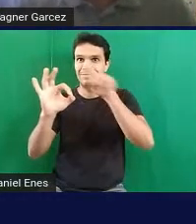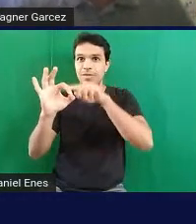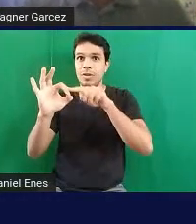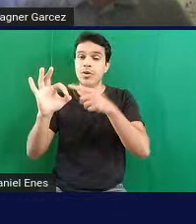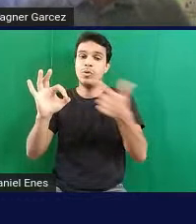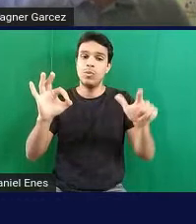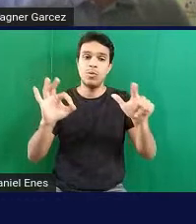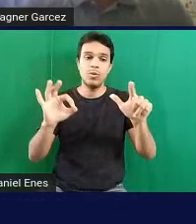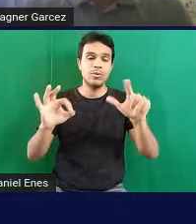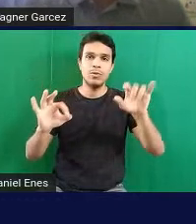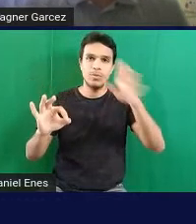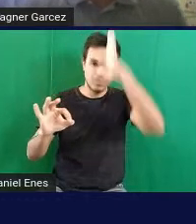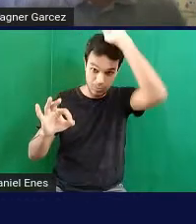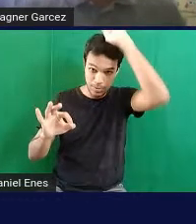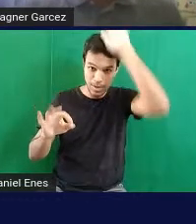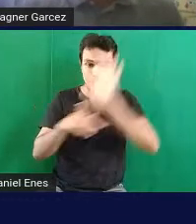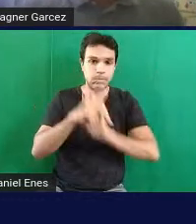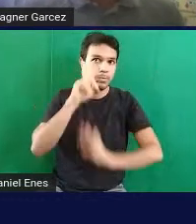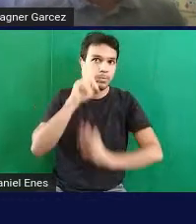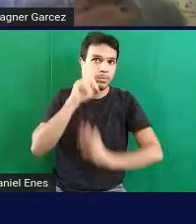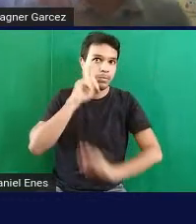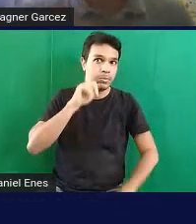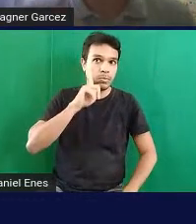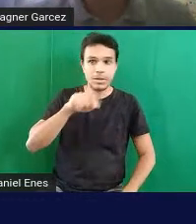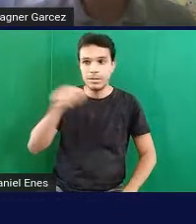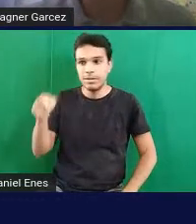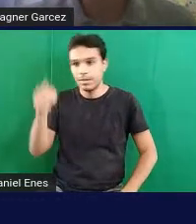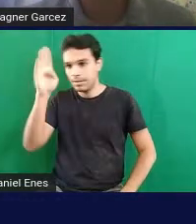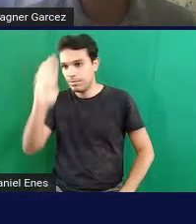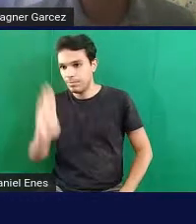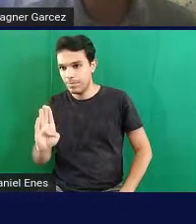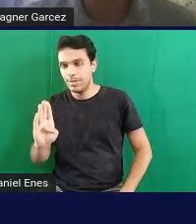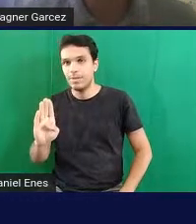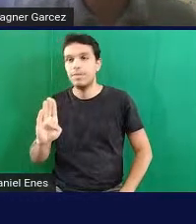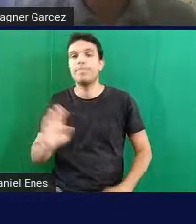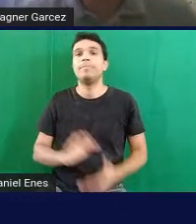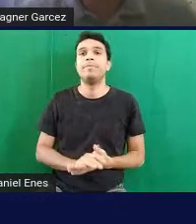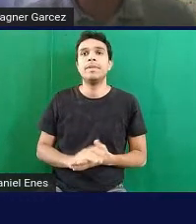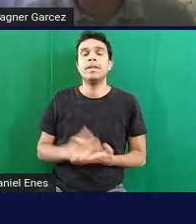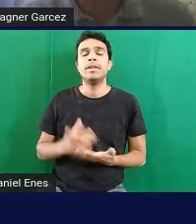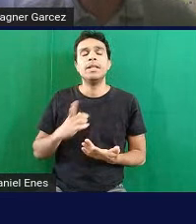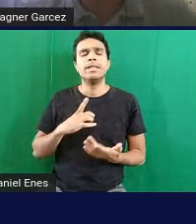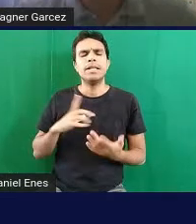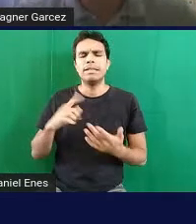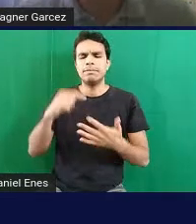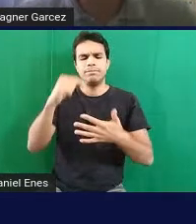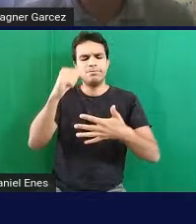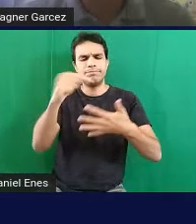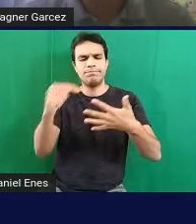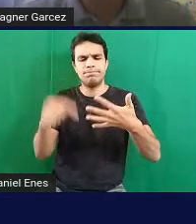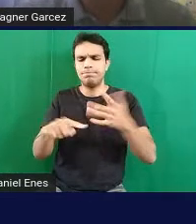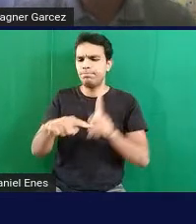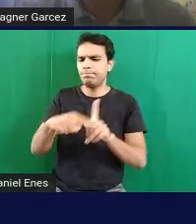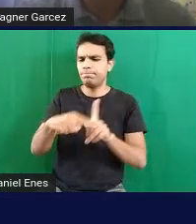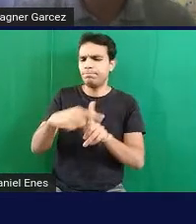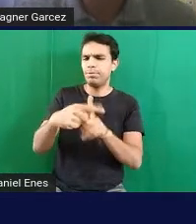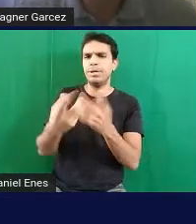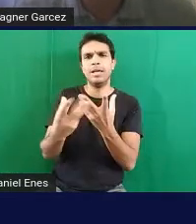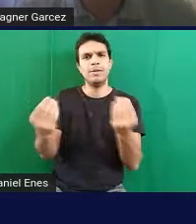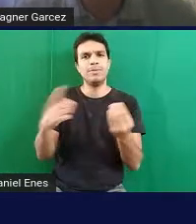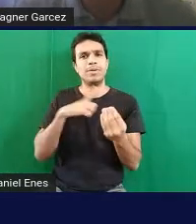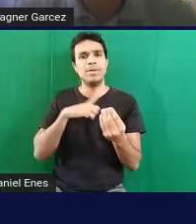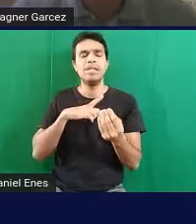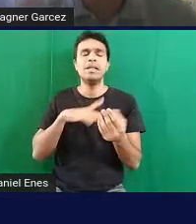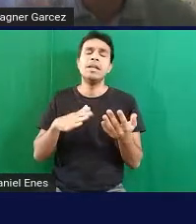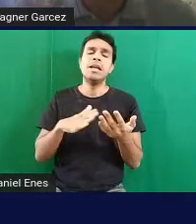esses dois softwares, eles são bastante utilizados e ele tem os seus pontos positivos, seus muitos pontos positivos, tem os seus pontos